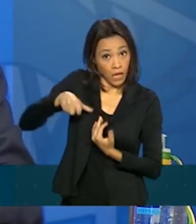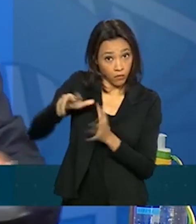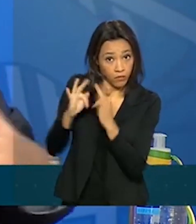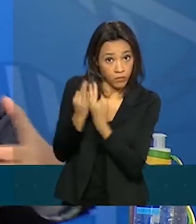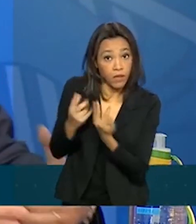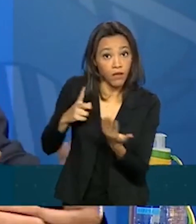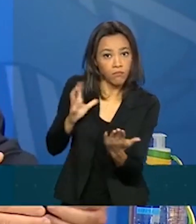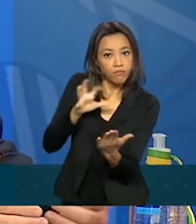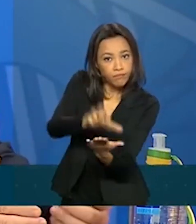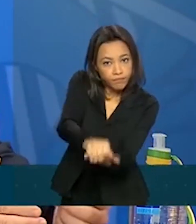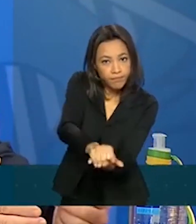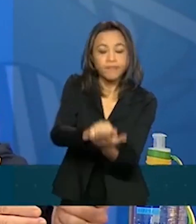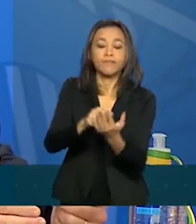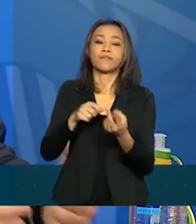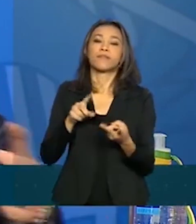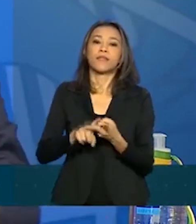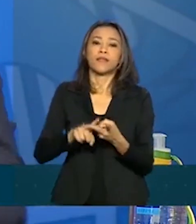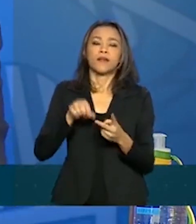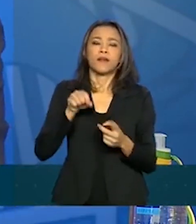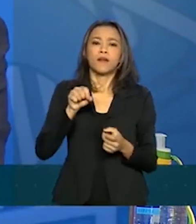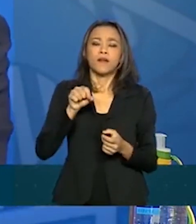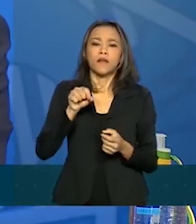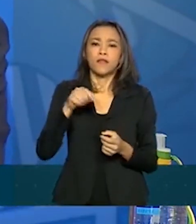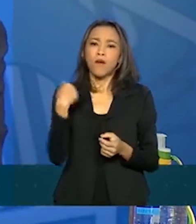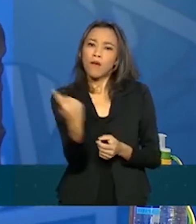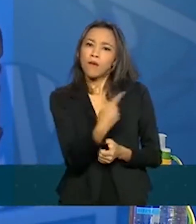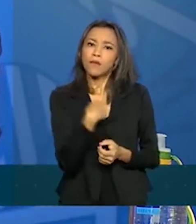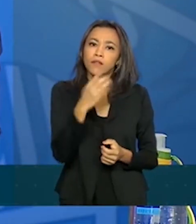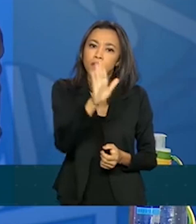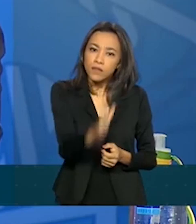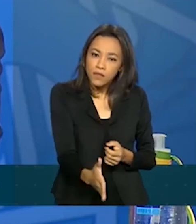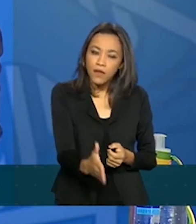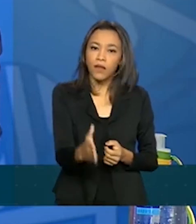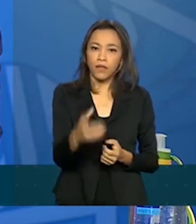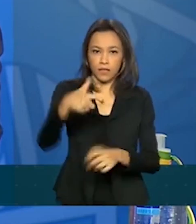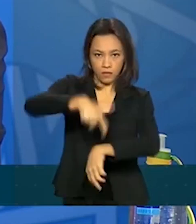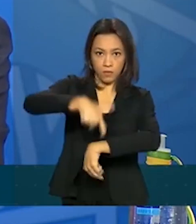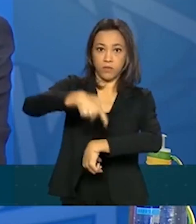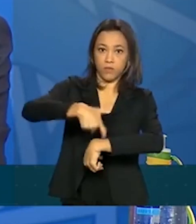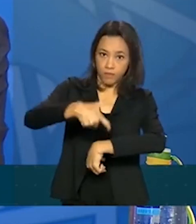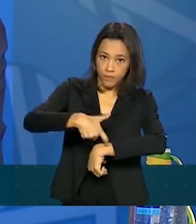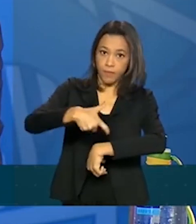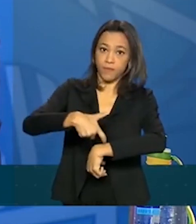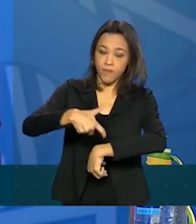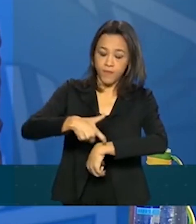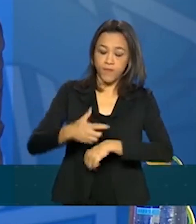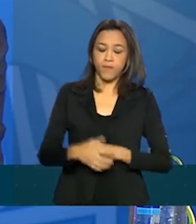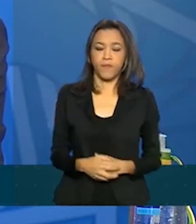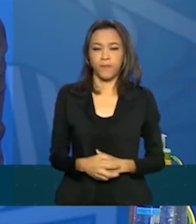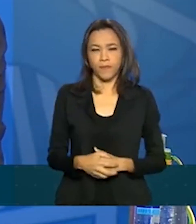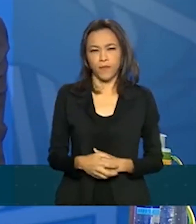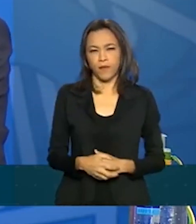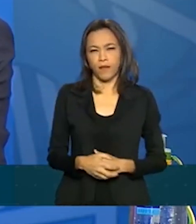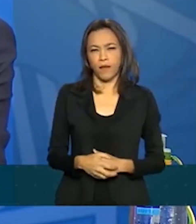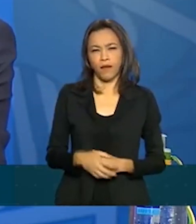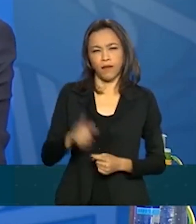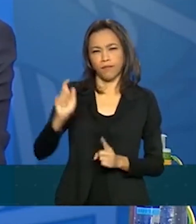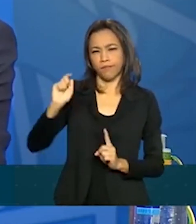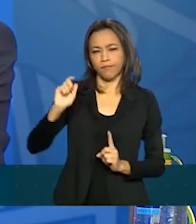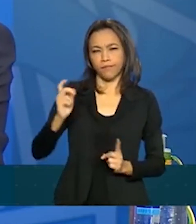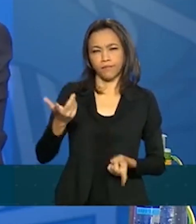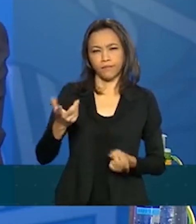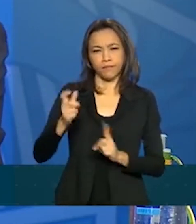Nós retiramos nos primeiros batimentos, nós estamos nesse momento com MEIs,